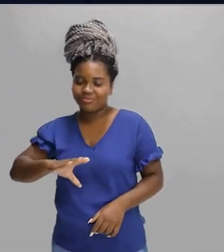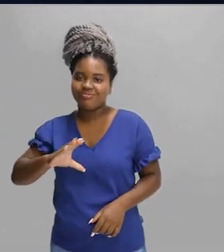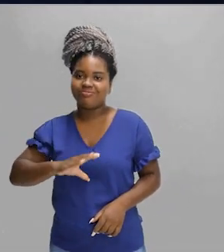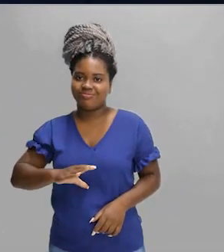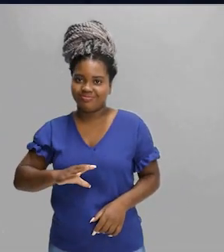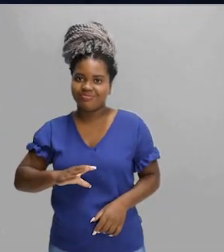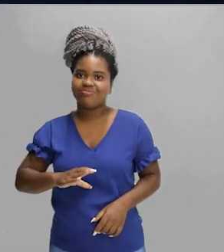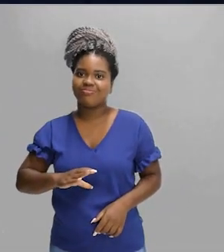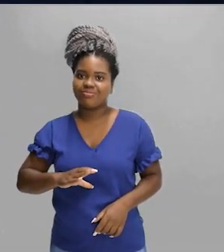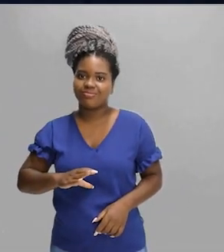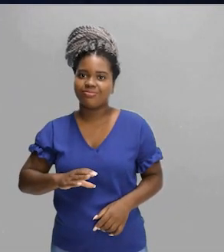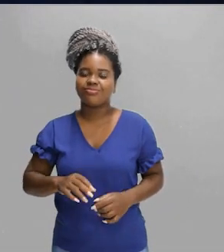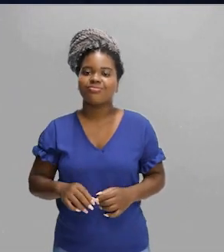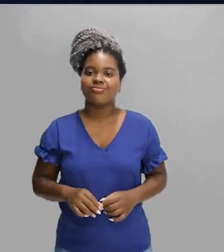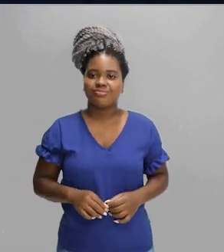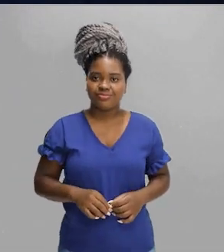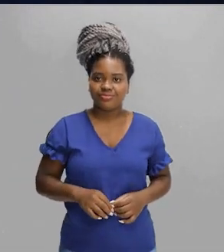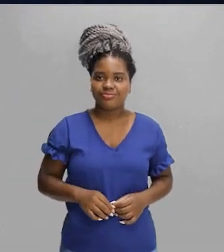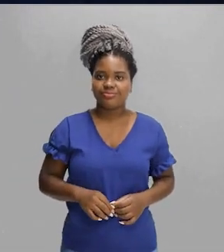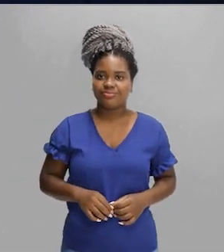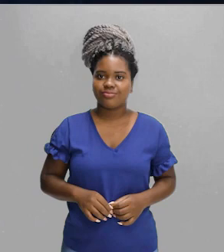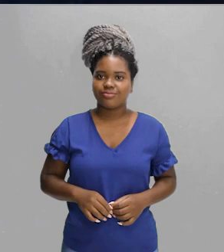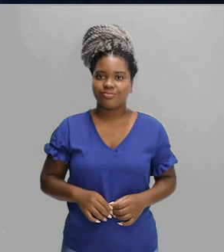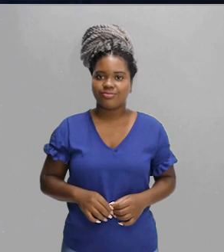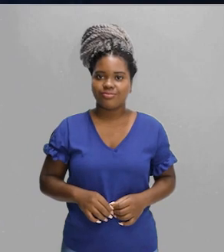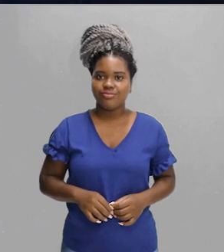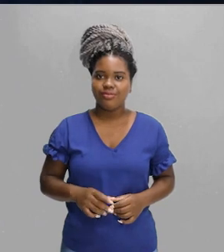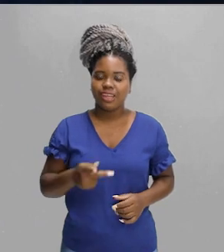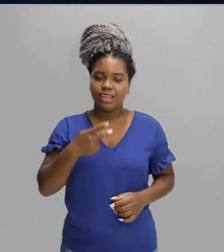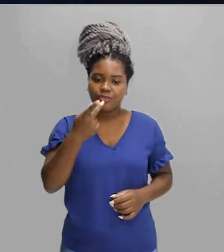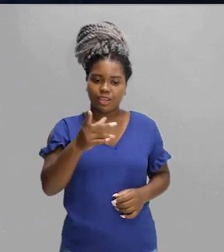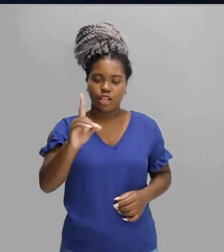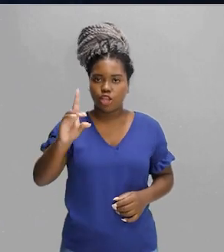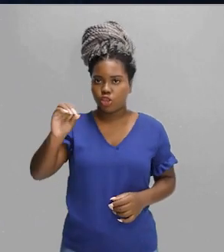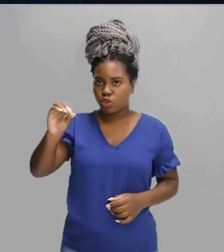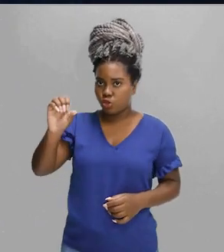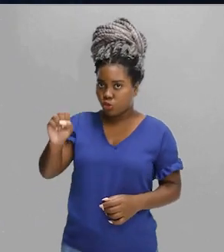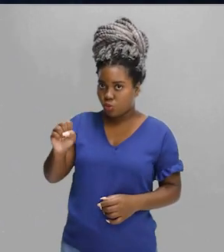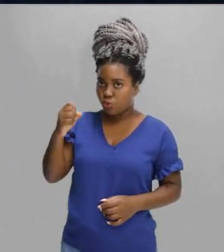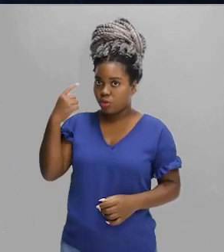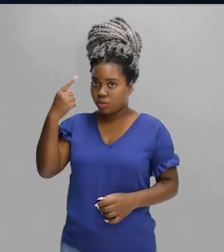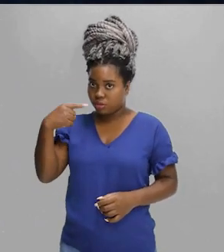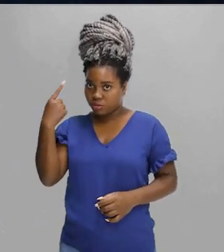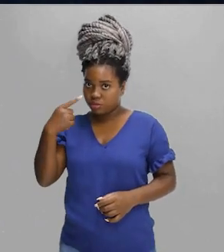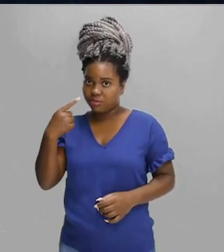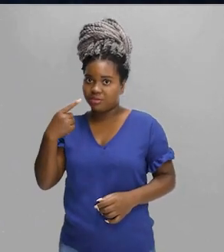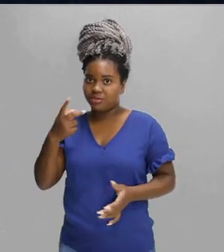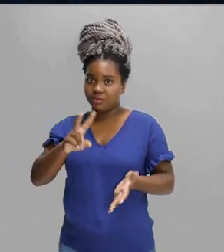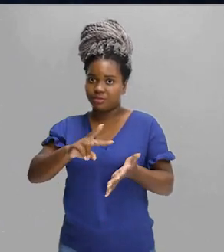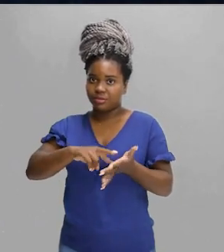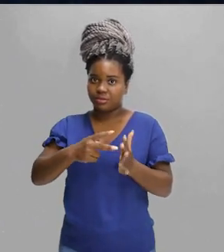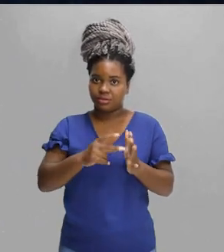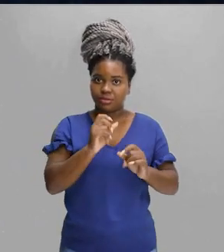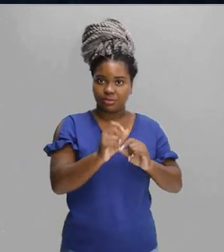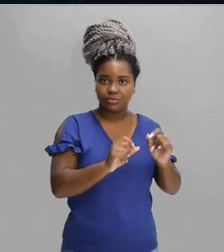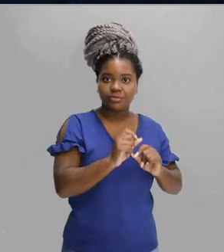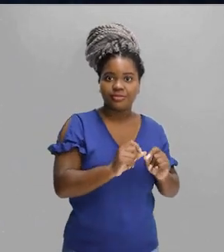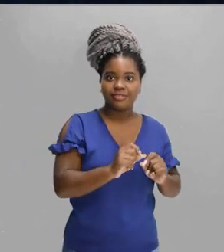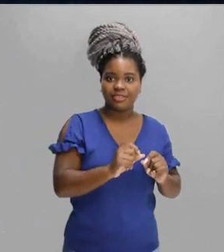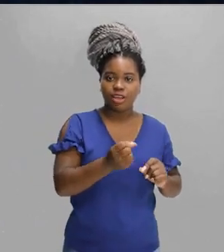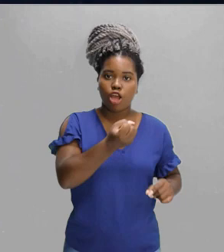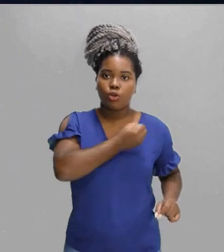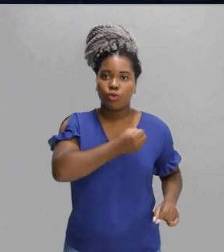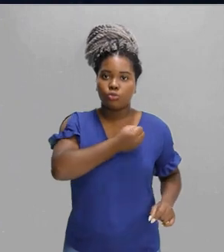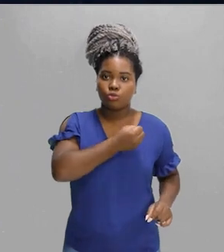português. Aqui, de los. Se nós falarmos dos, em espanhol, eu estou me referindo ao numeral dos, tá?